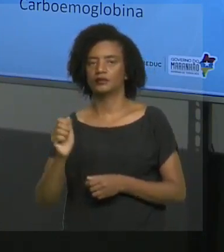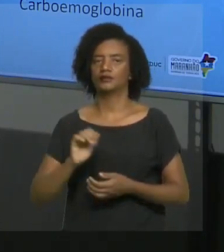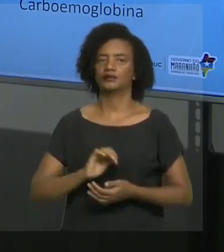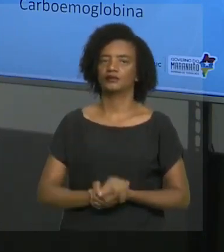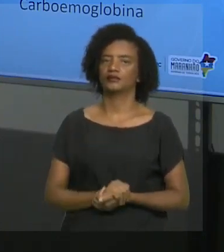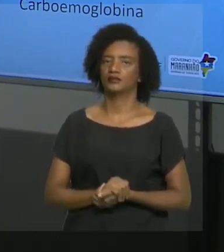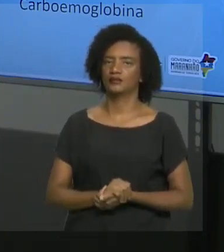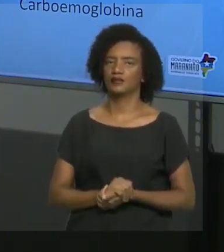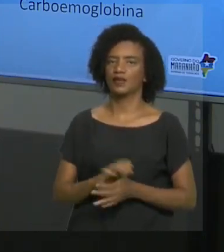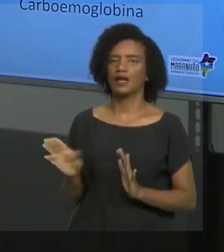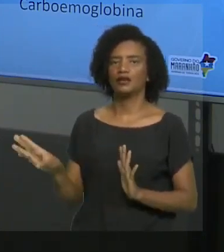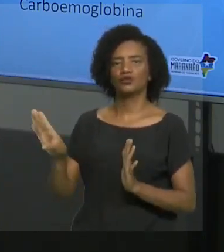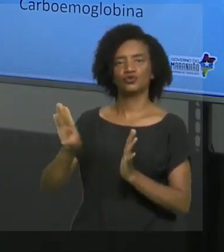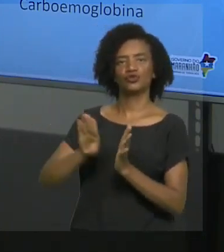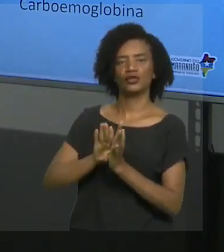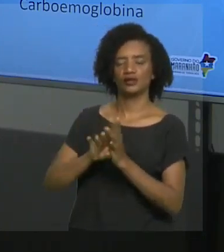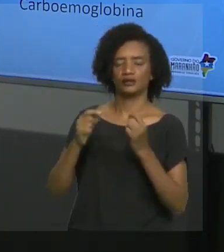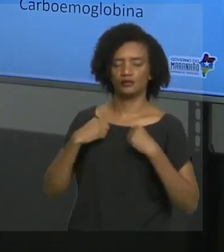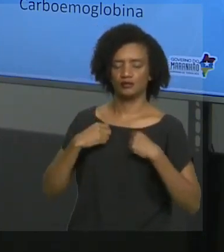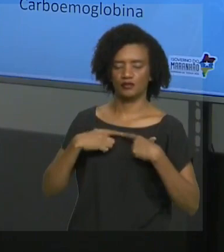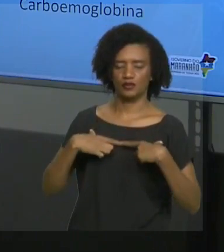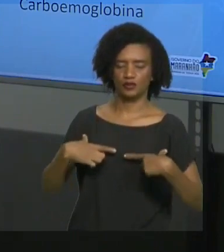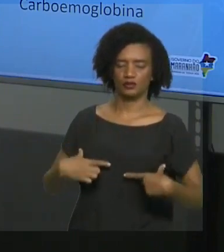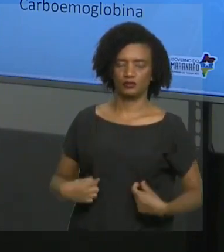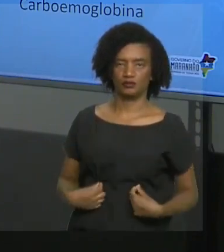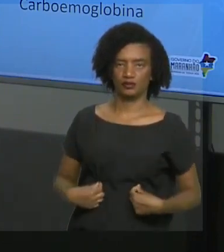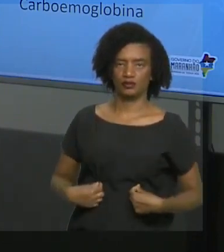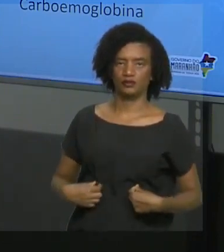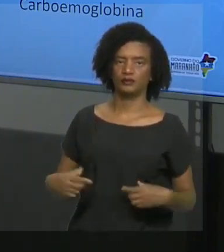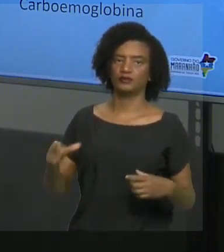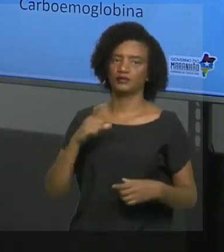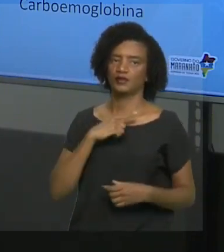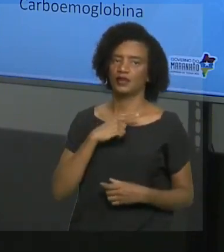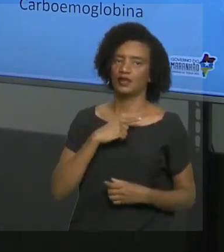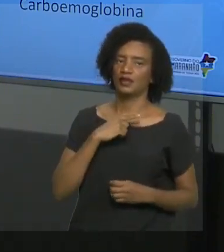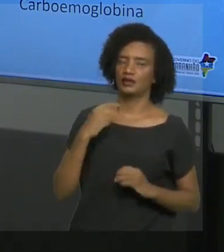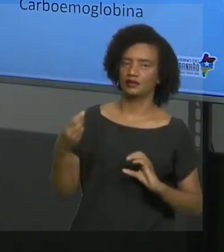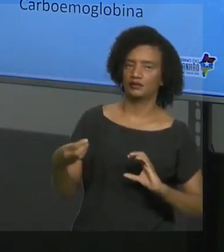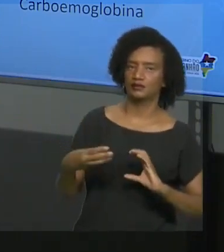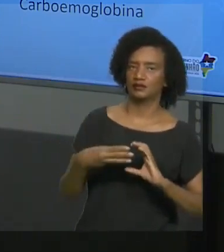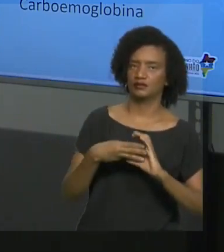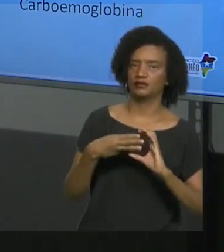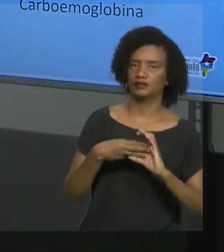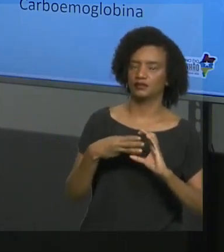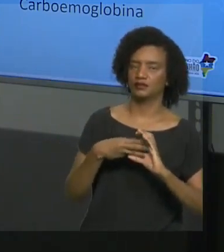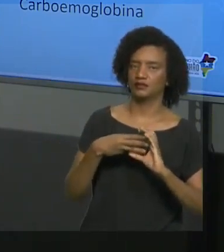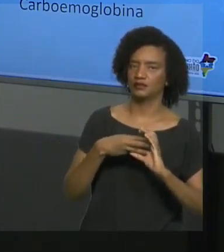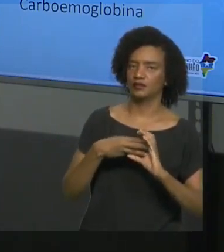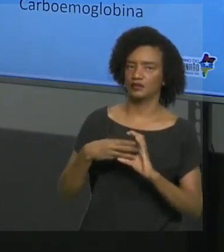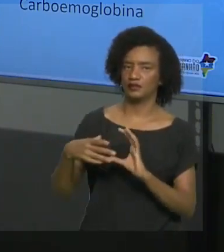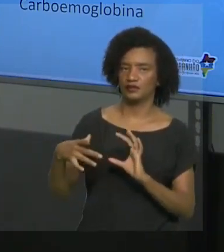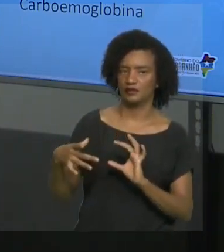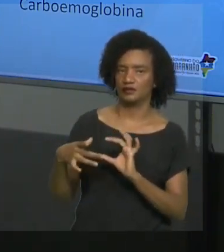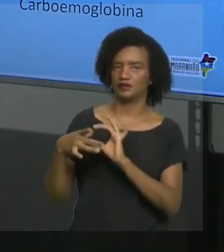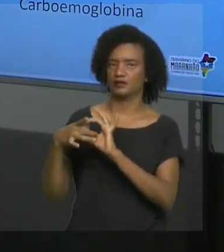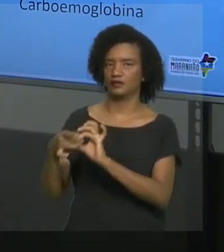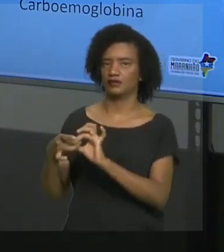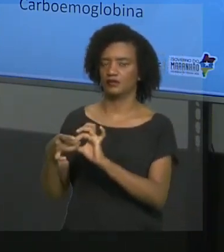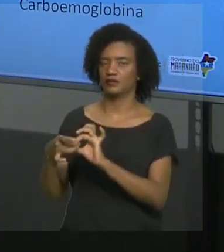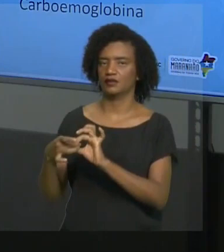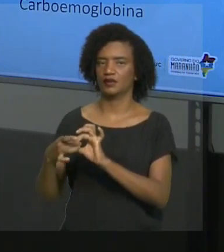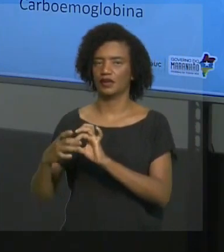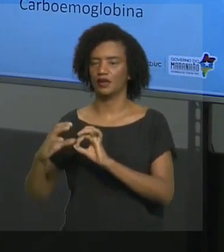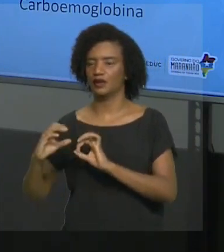vai se ligar com o oxigênio, formando o complexo oxiemoglobina. Quando ele está no